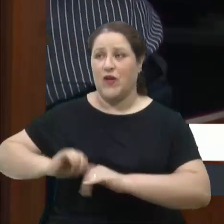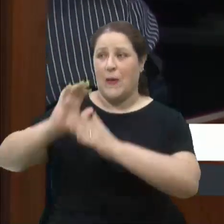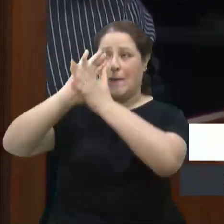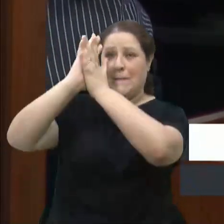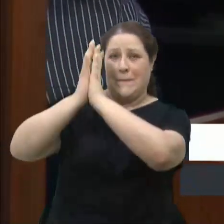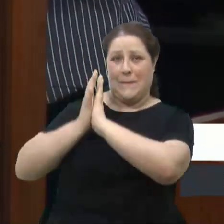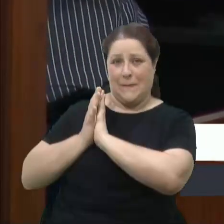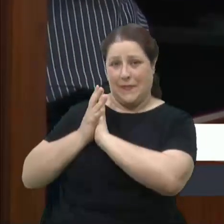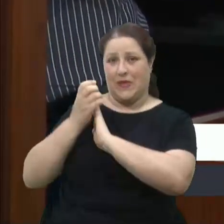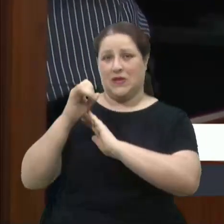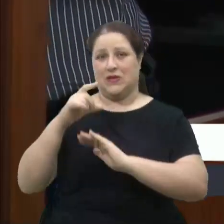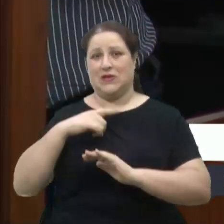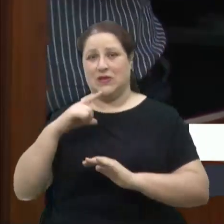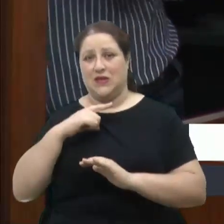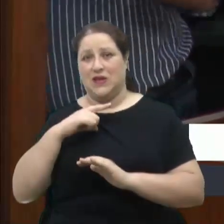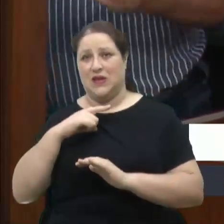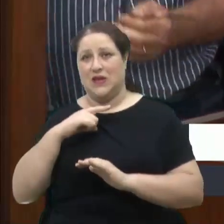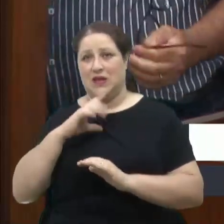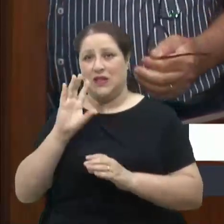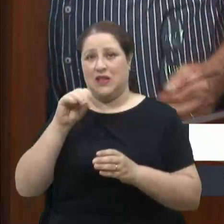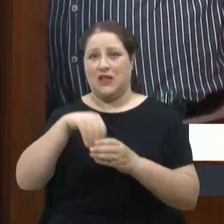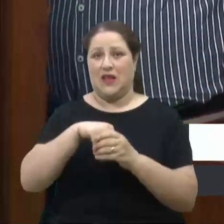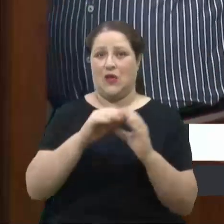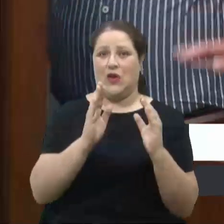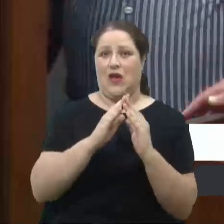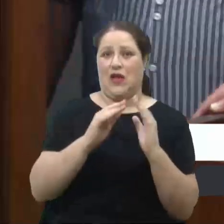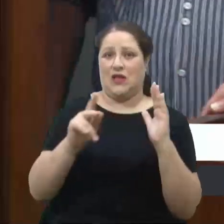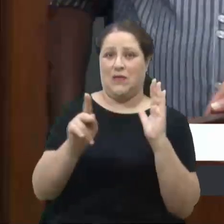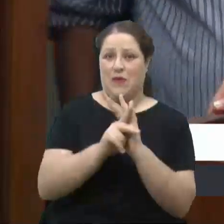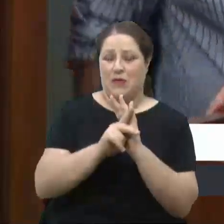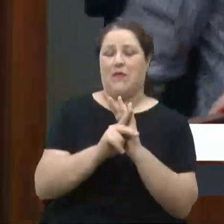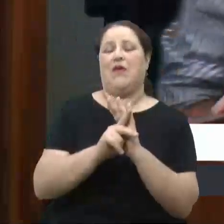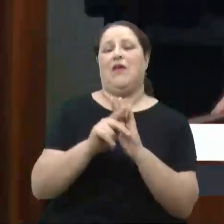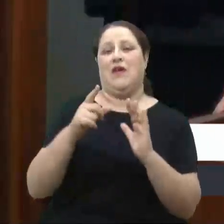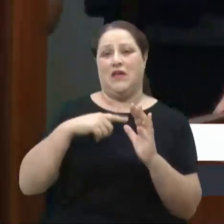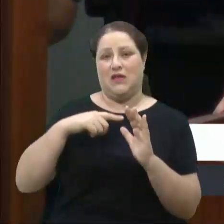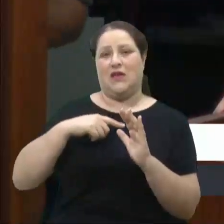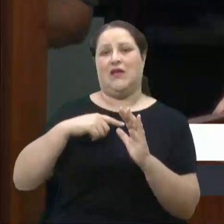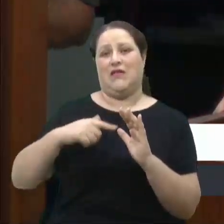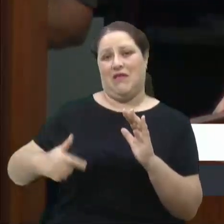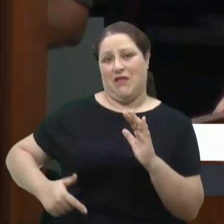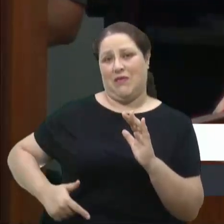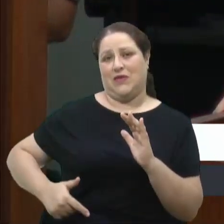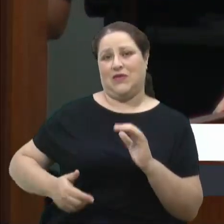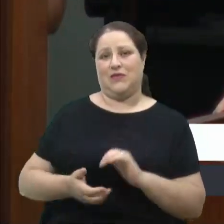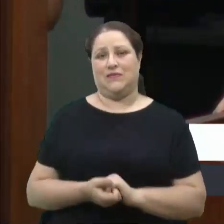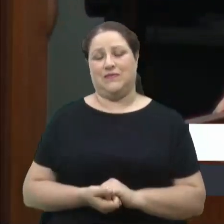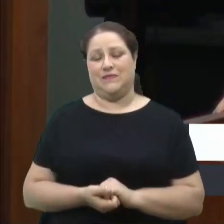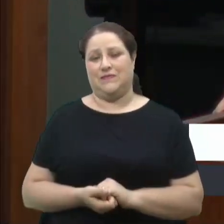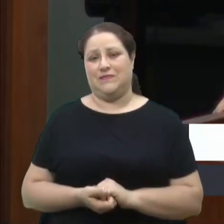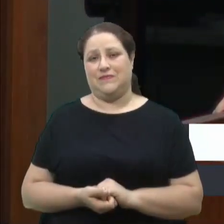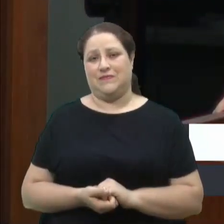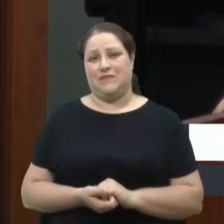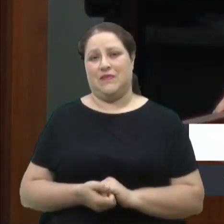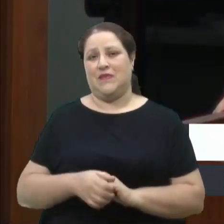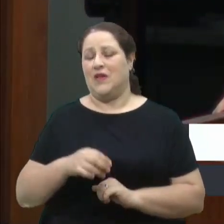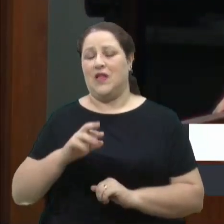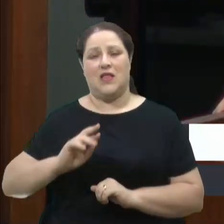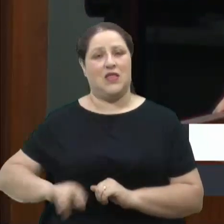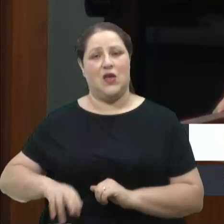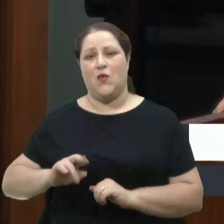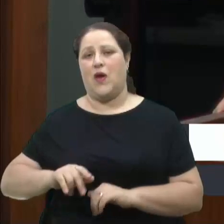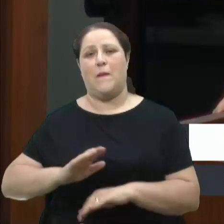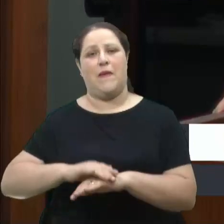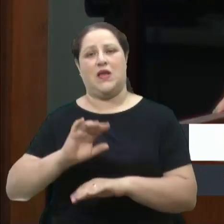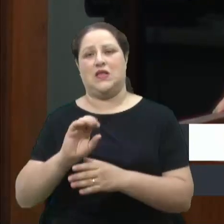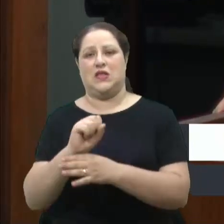se tem arma de fogo dentro de sua própria casa. Então, não, vereador Fantinel, ela não está mais segura